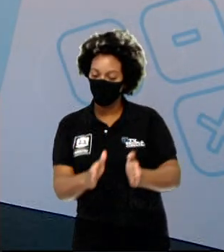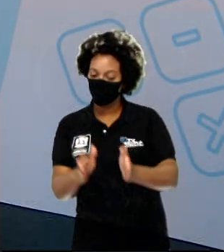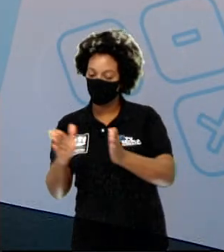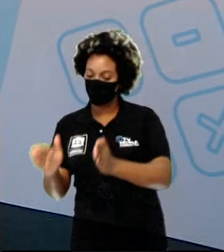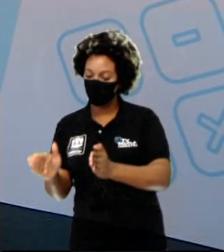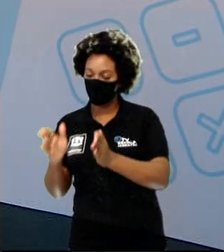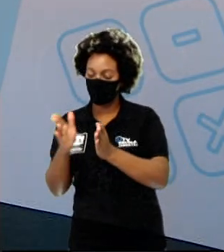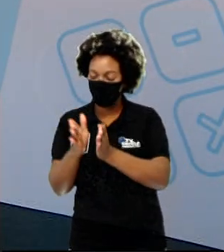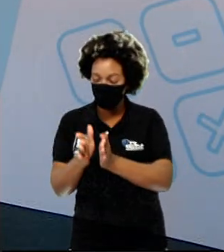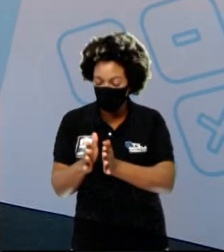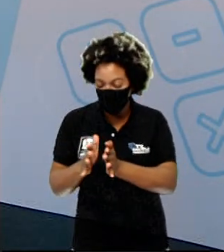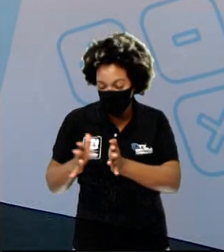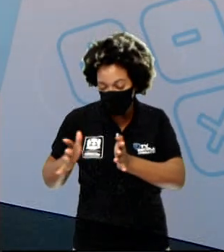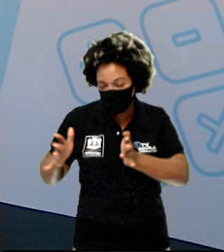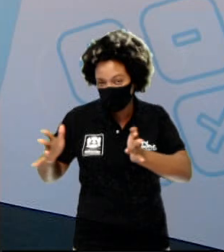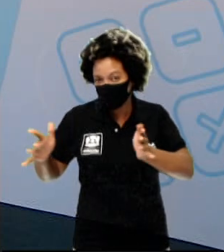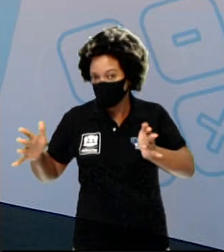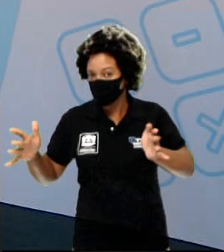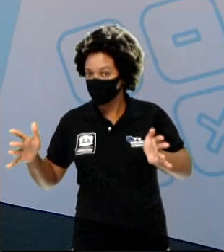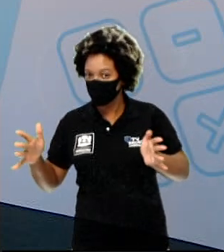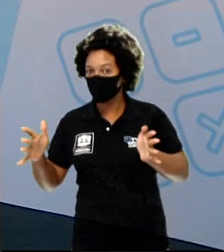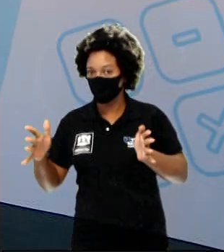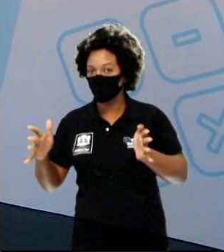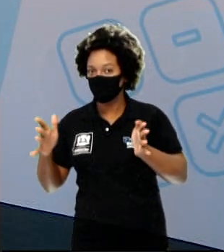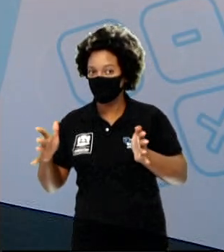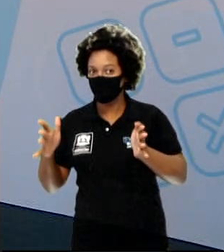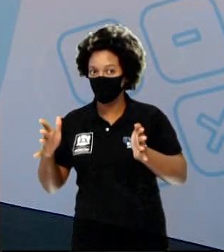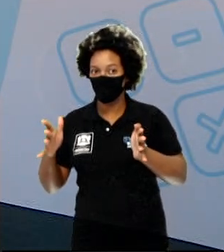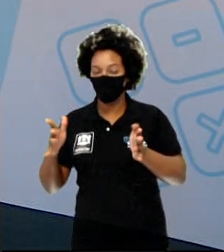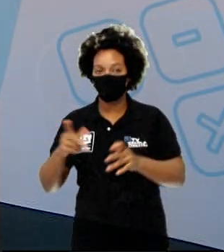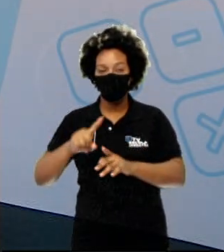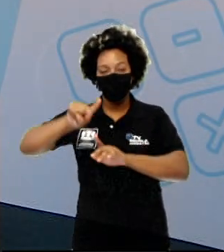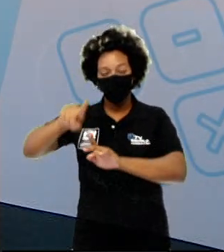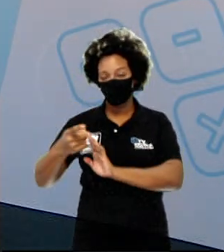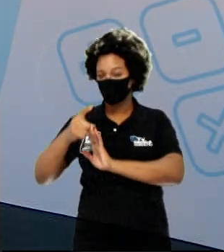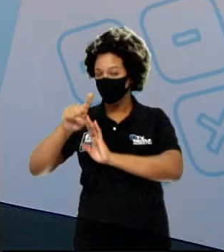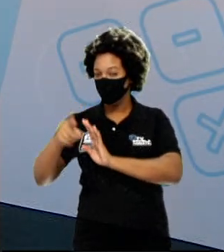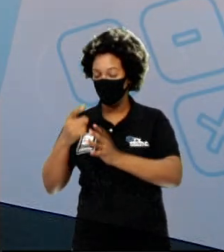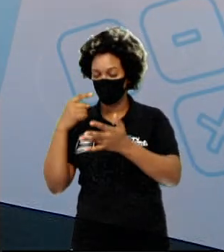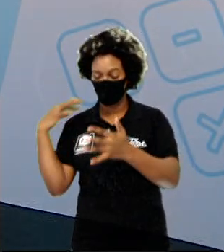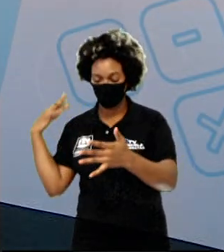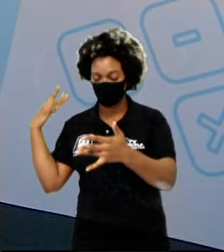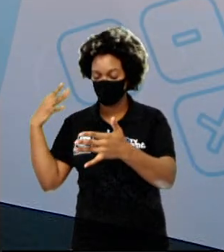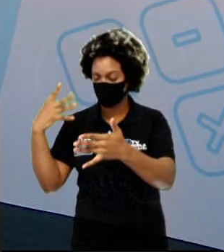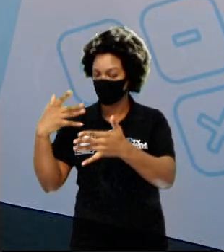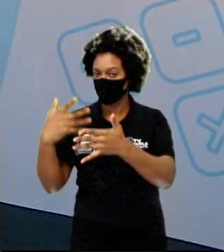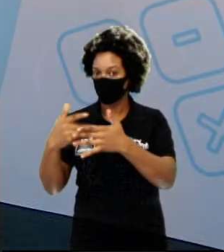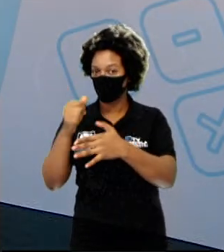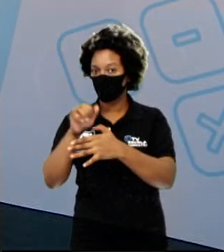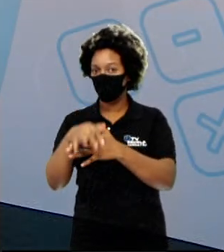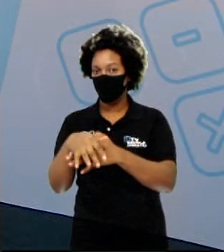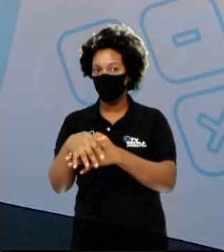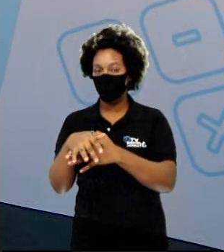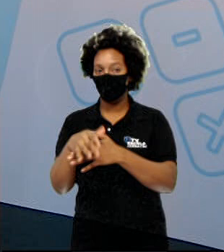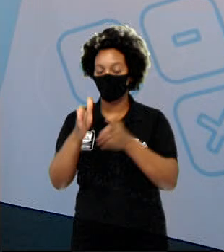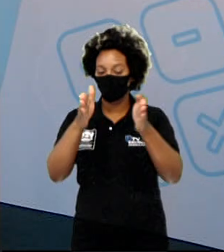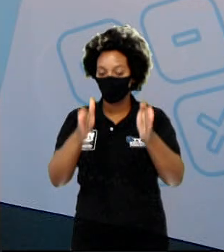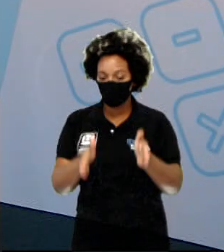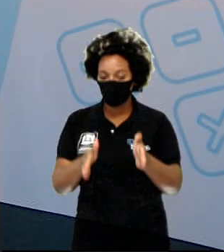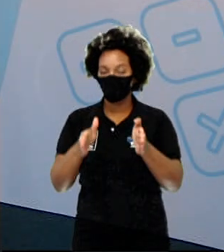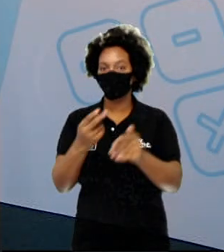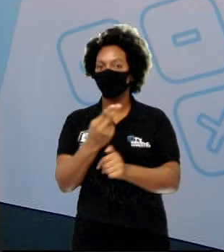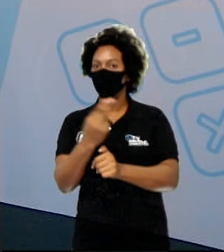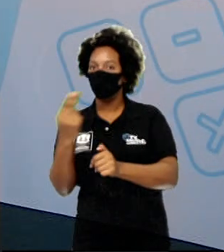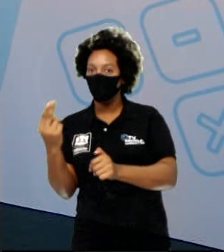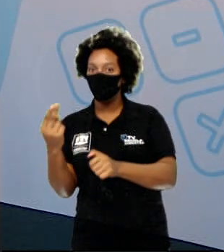período mais longo da história da humanidade. São milhares e milhares de anos. E essa divisão foi chamada